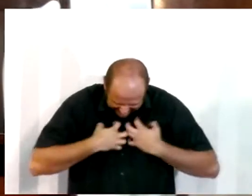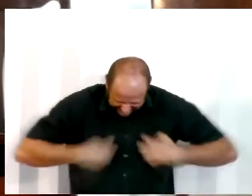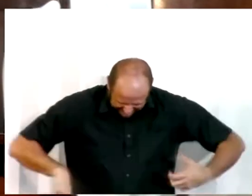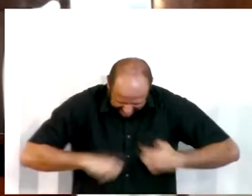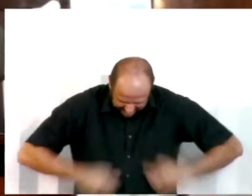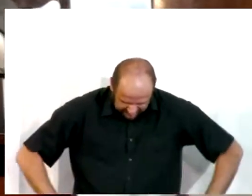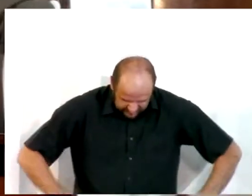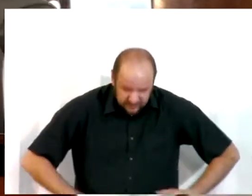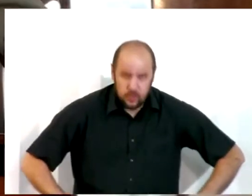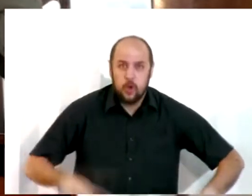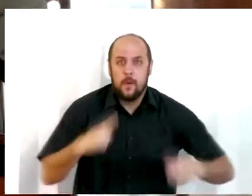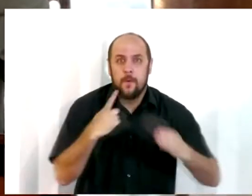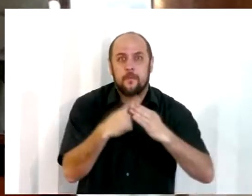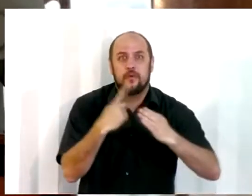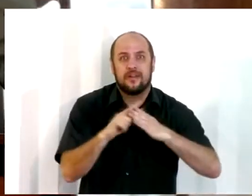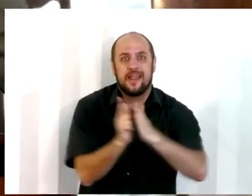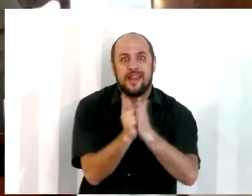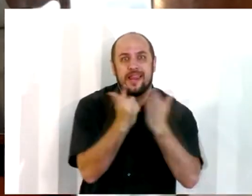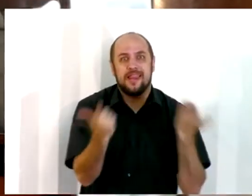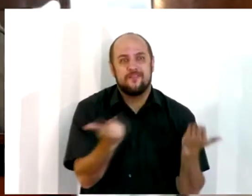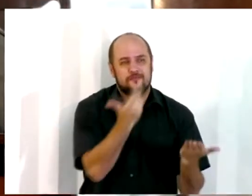dentro da casa de Deus.